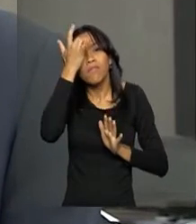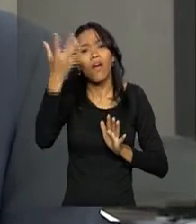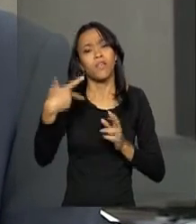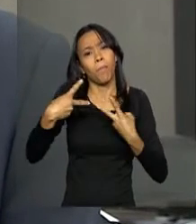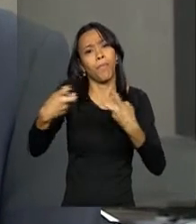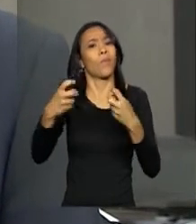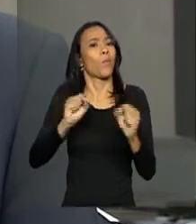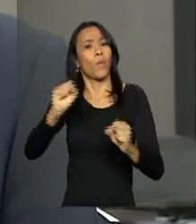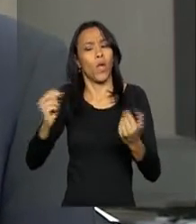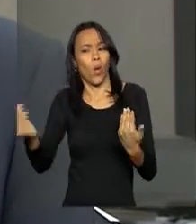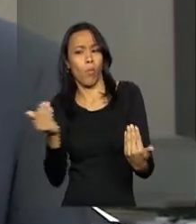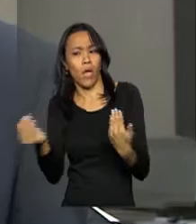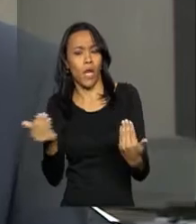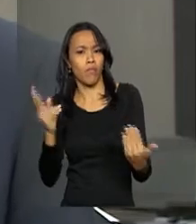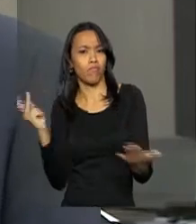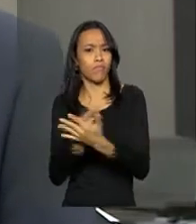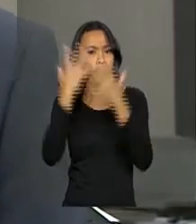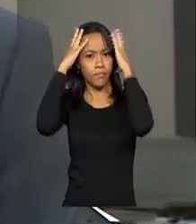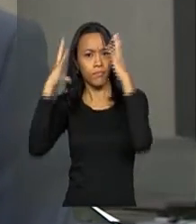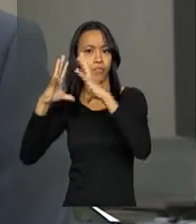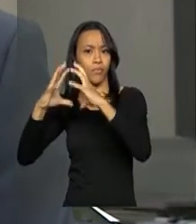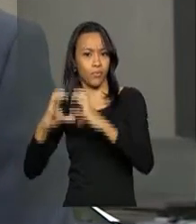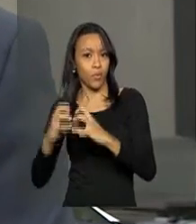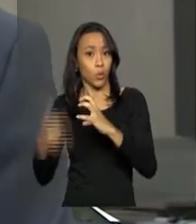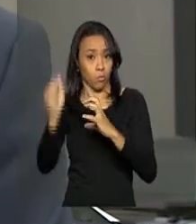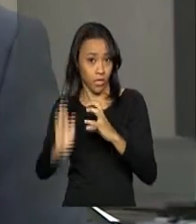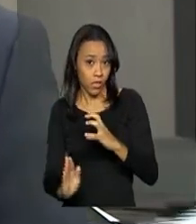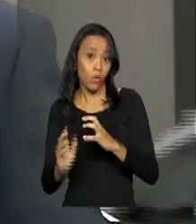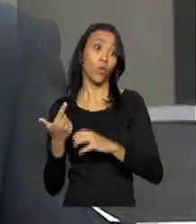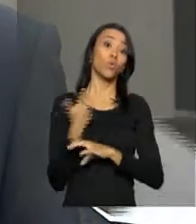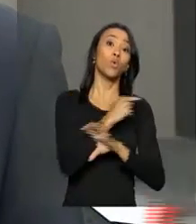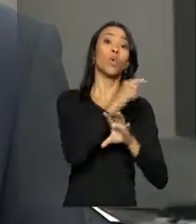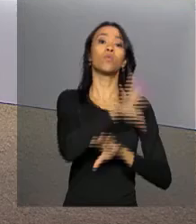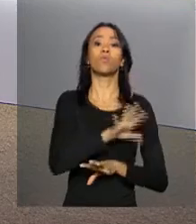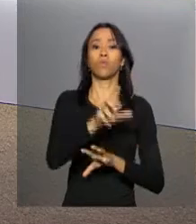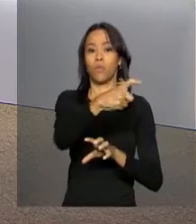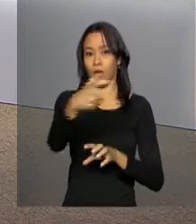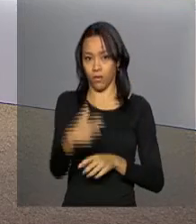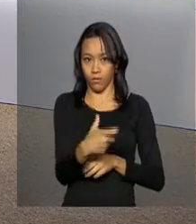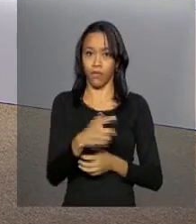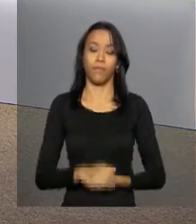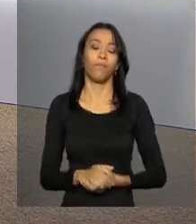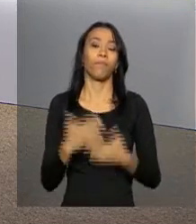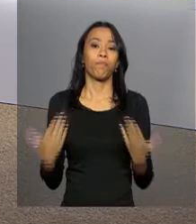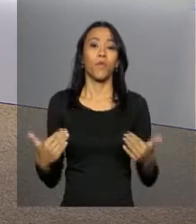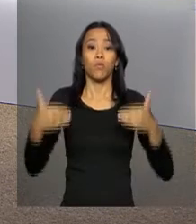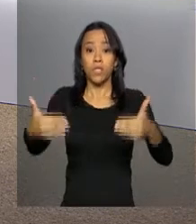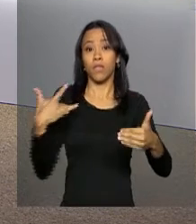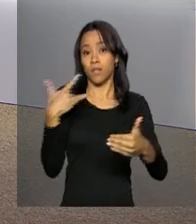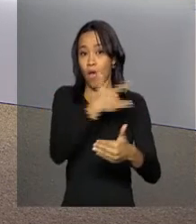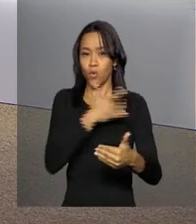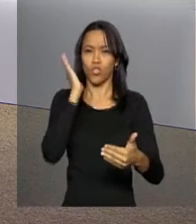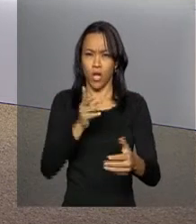fácil comparar o número de casos de microcefalia registrados no Brasil com os de outras regiões. O Ministério da Saúde está